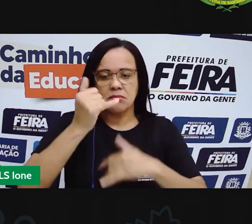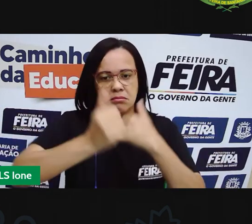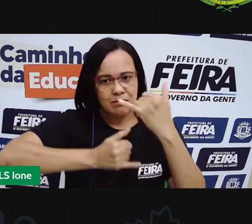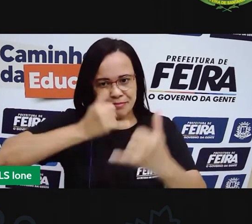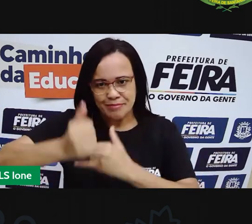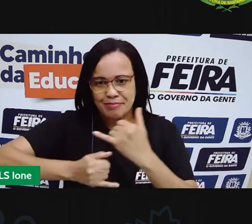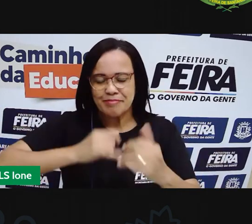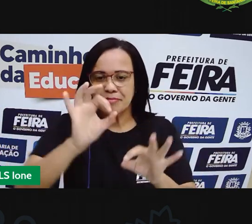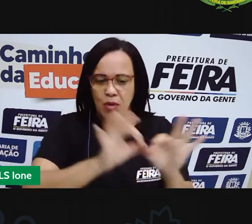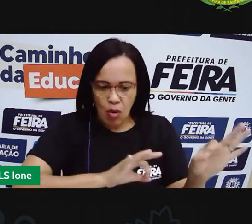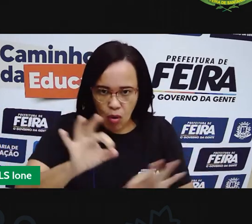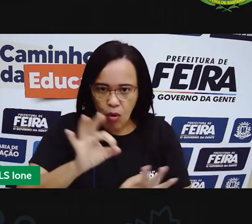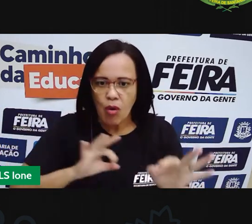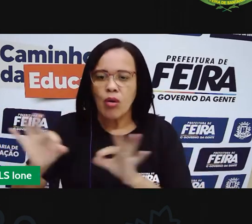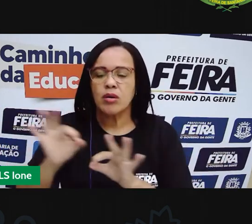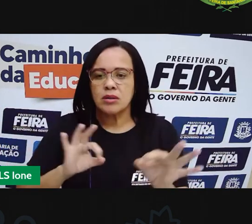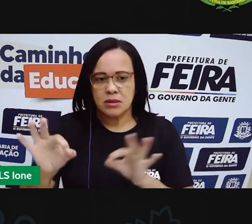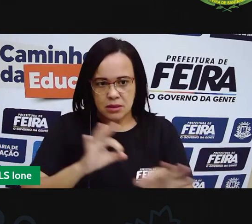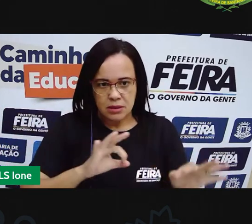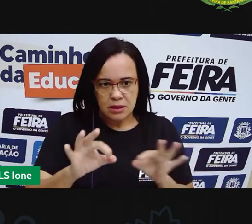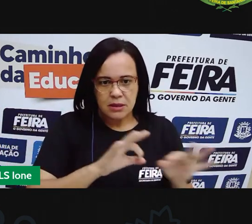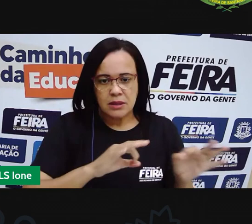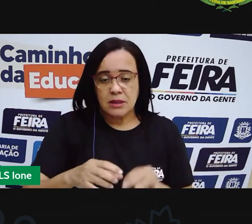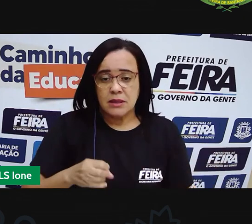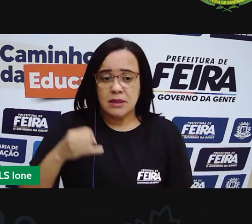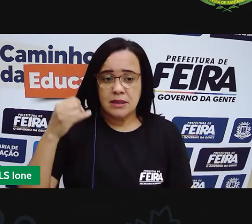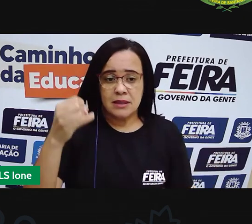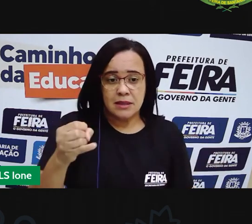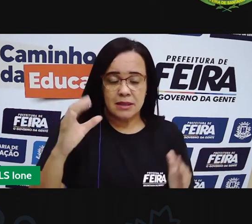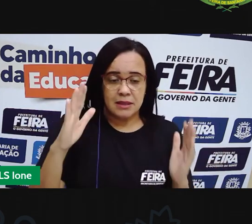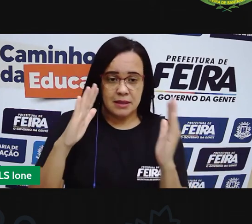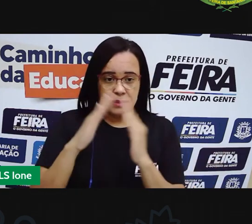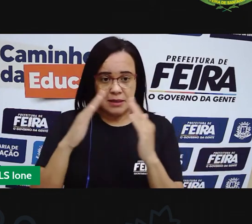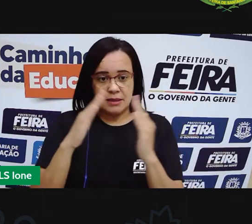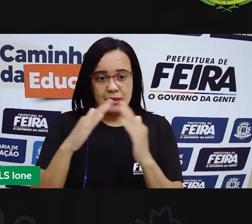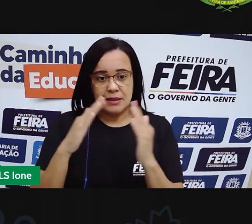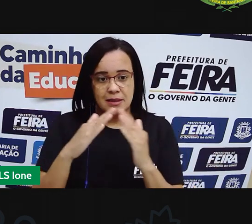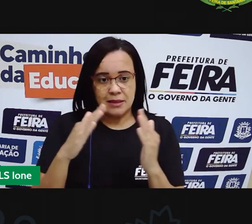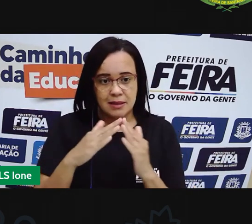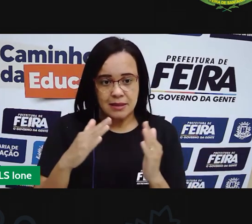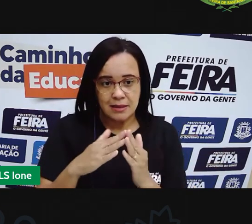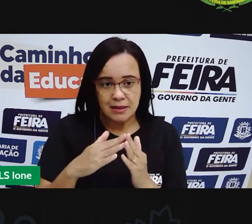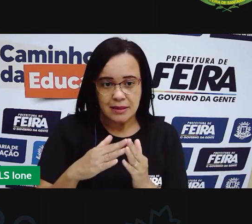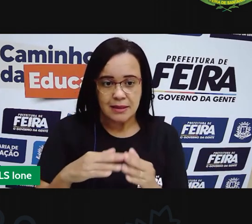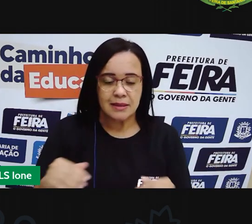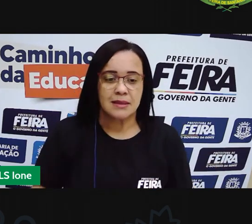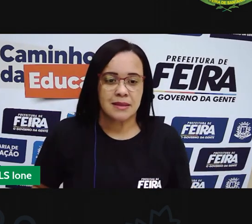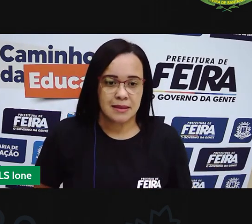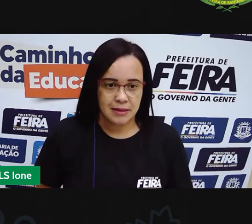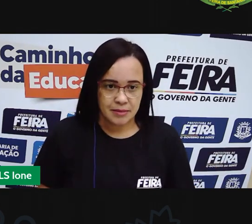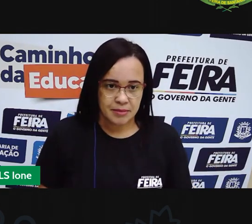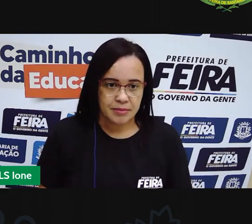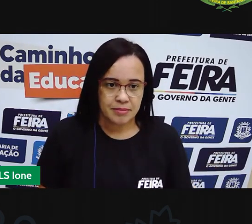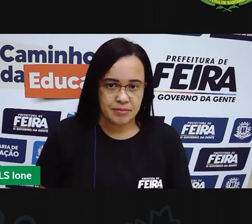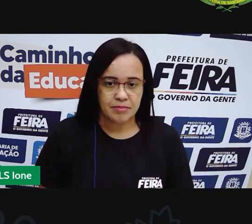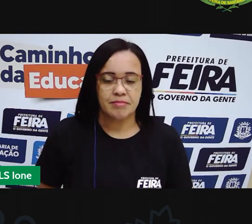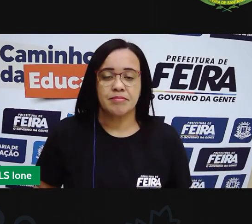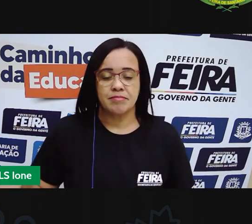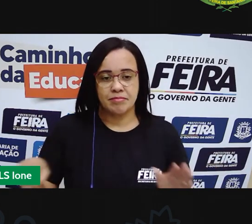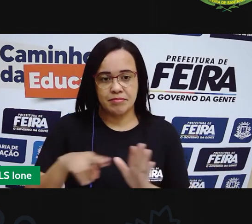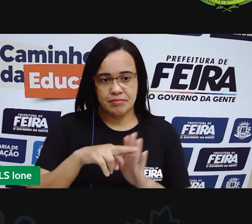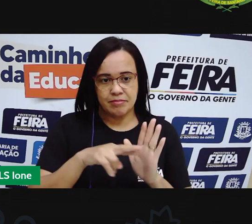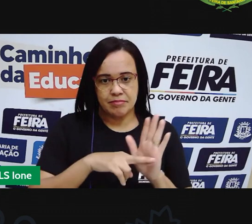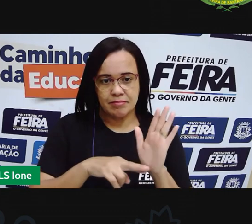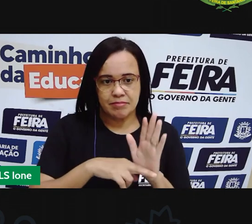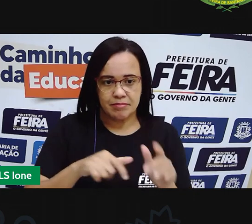se daí na sua casa tem uma regra, um pouquinho de fazer a confeição todo mundo, então,